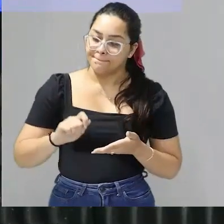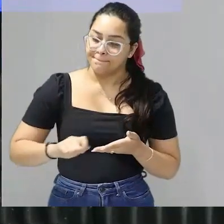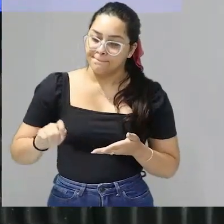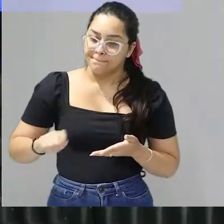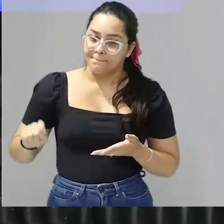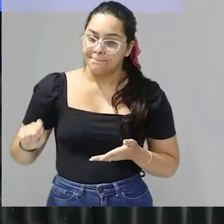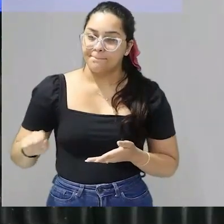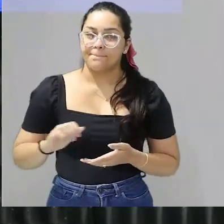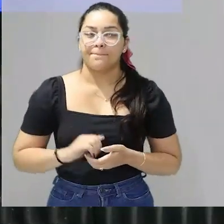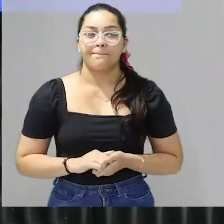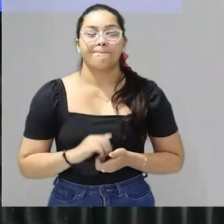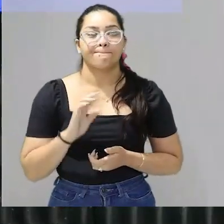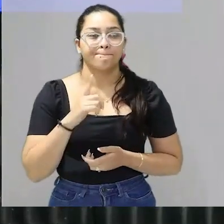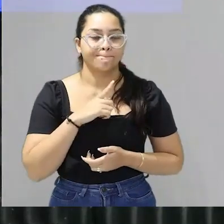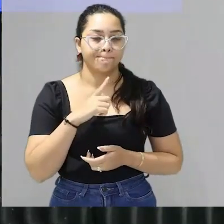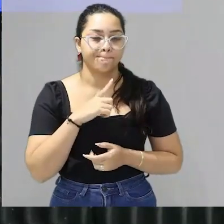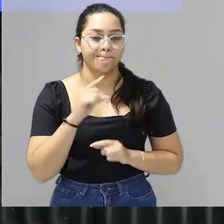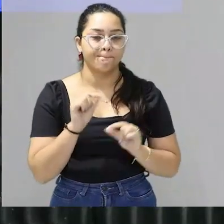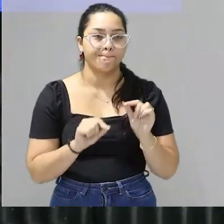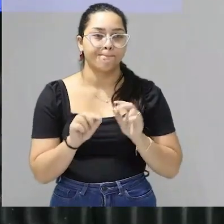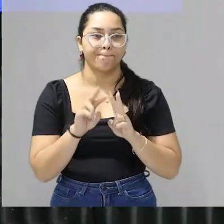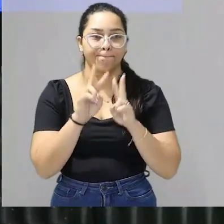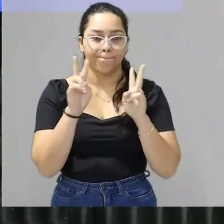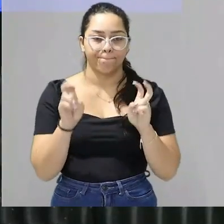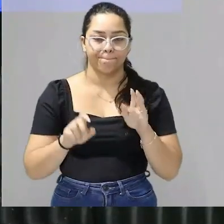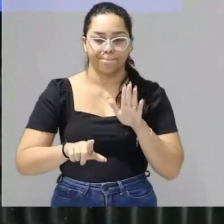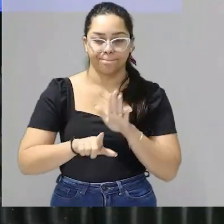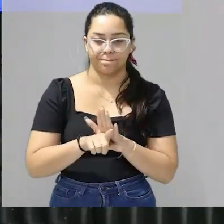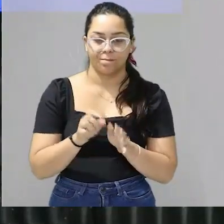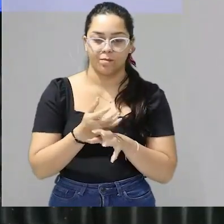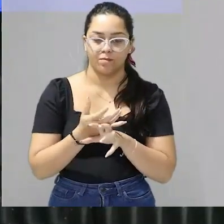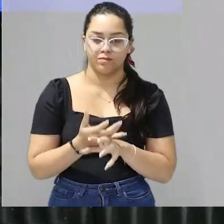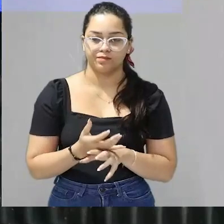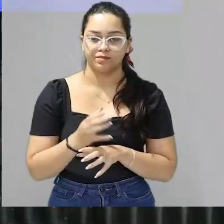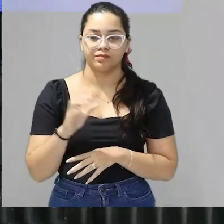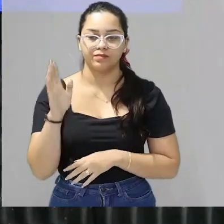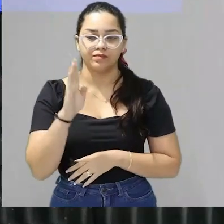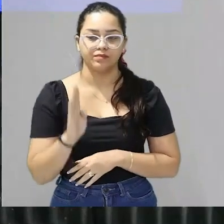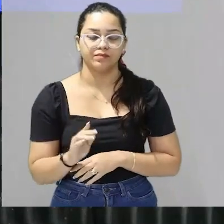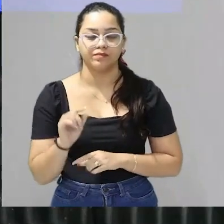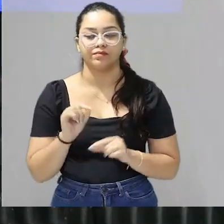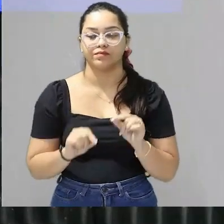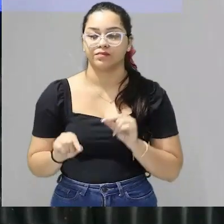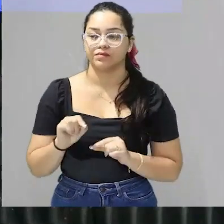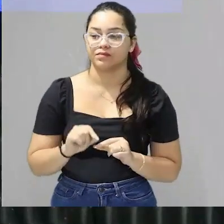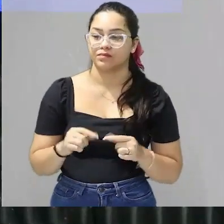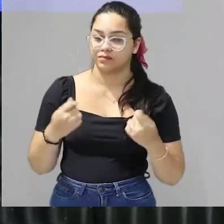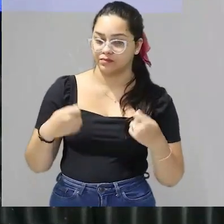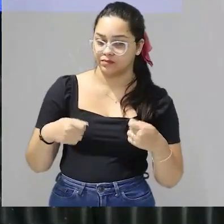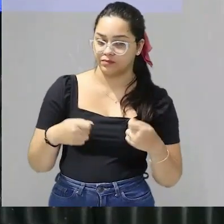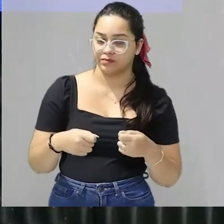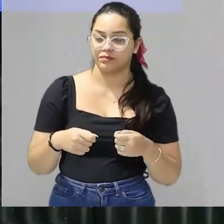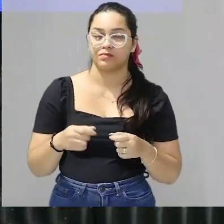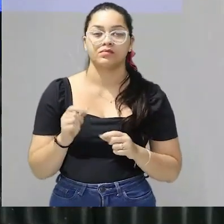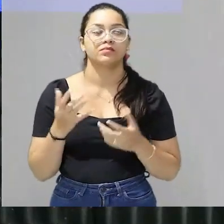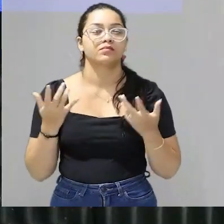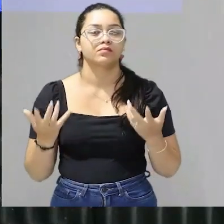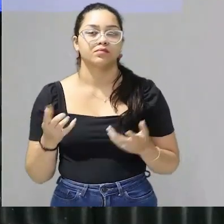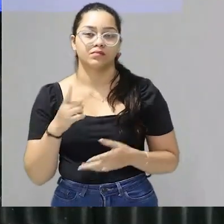aqui no caso quando a gente teve aquele tema sobre a lei seca no Brasil ele diz o que que era para falar sobre